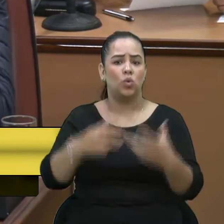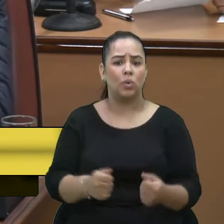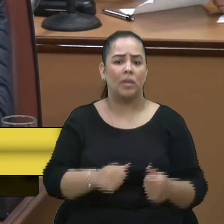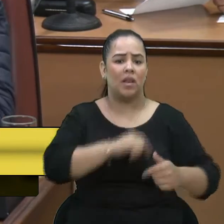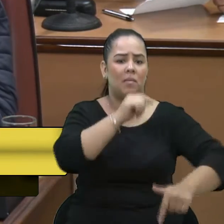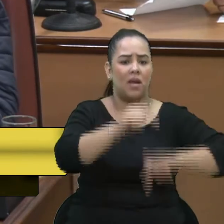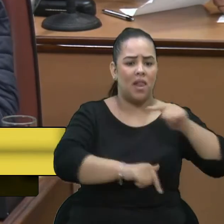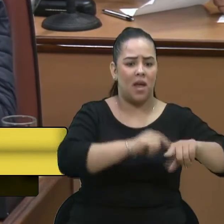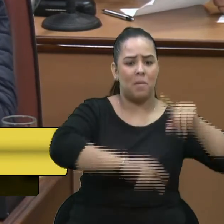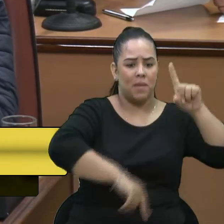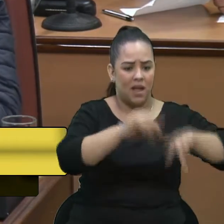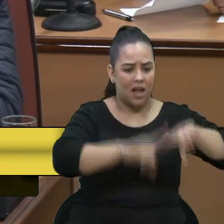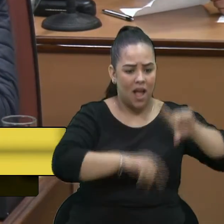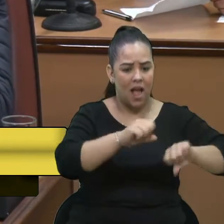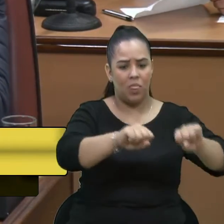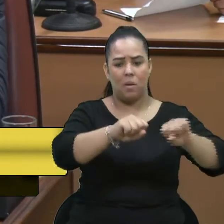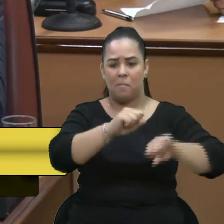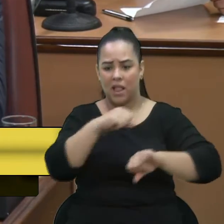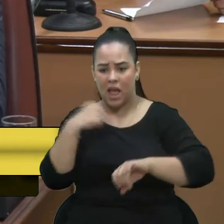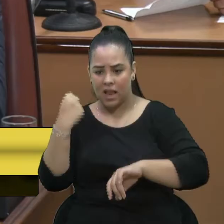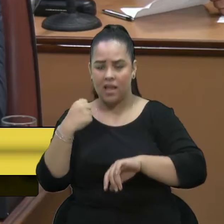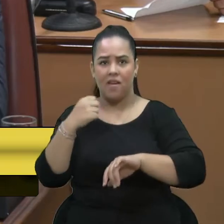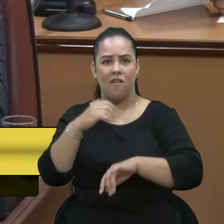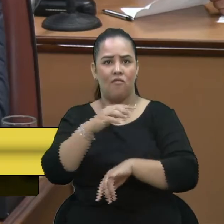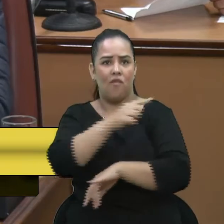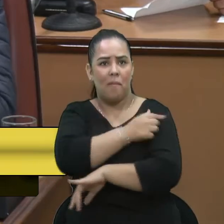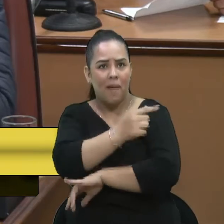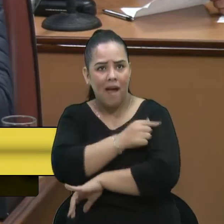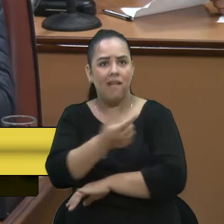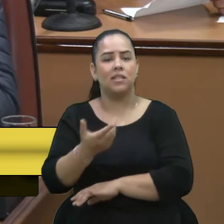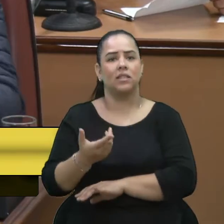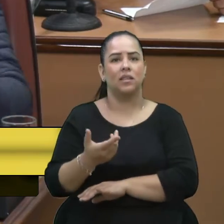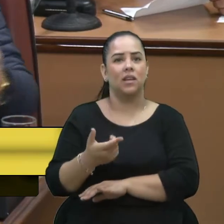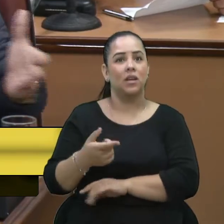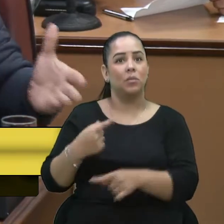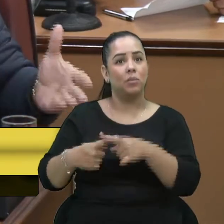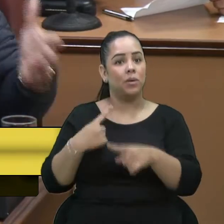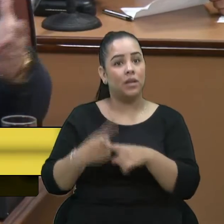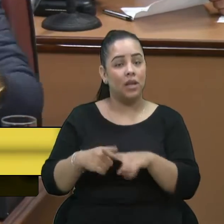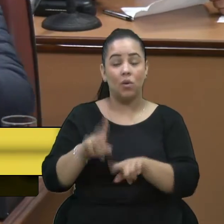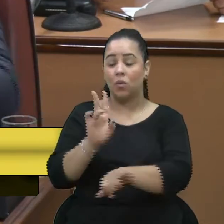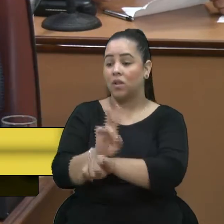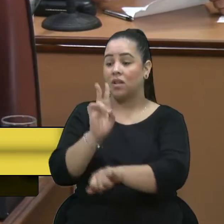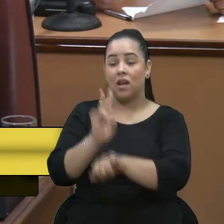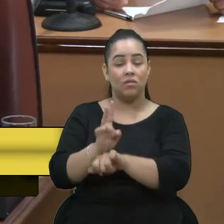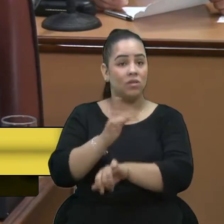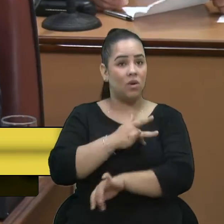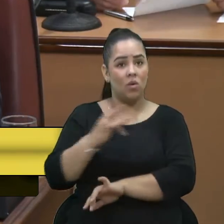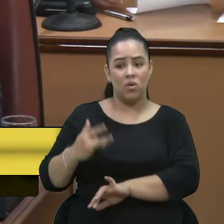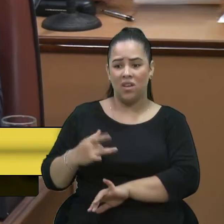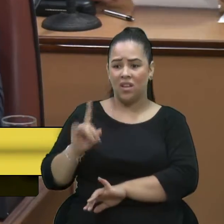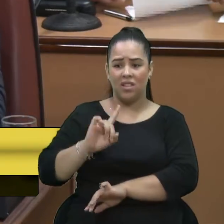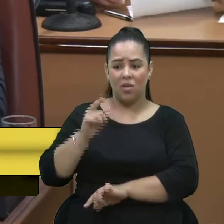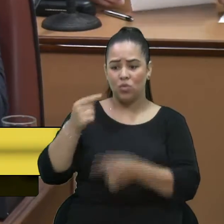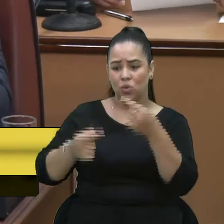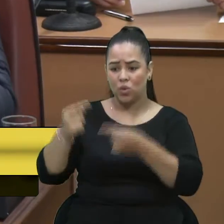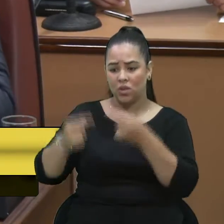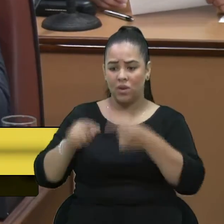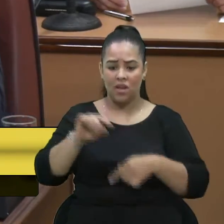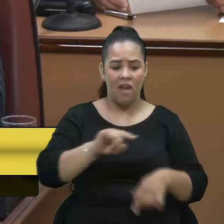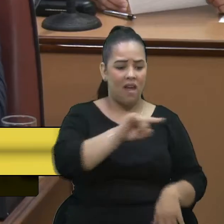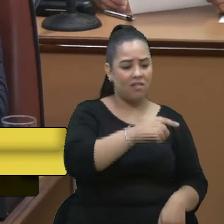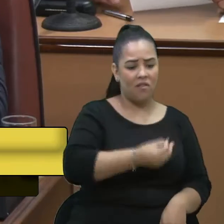É cuidados de higiene, cuidados de protocolos de saúde e aqui não se discute se uma vida é melhor do que a outra. Os